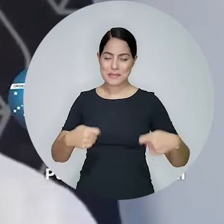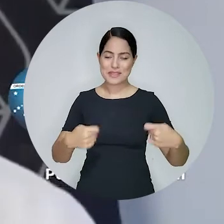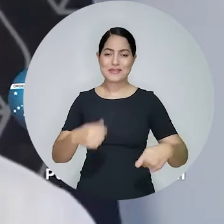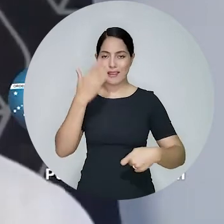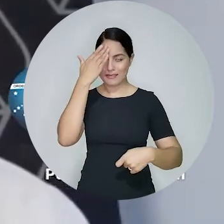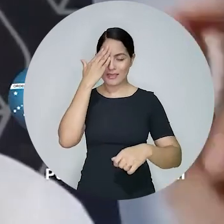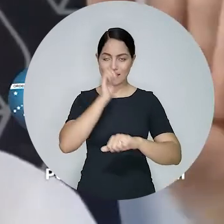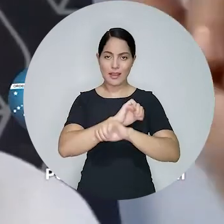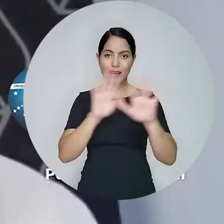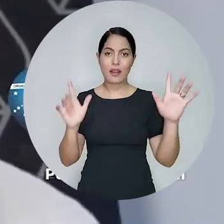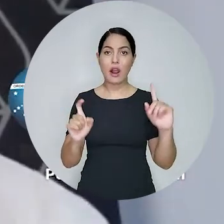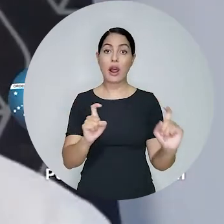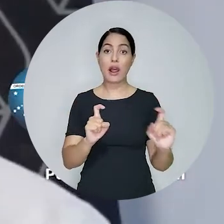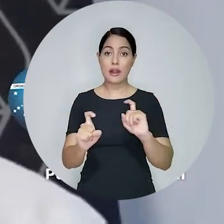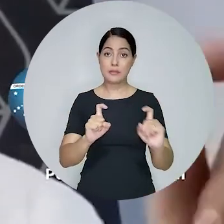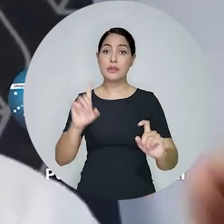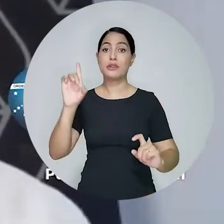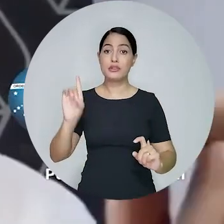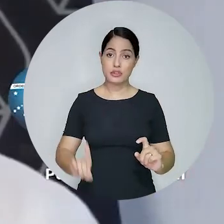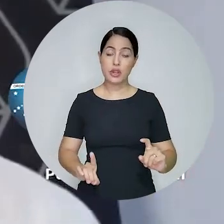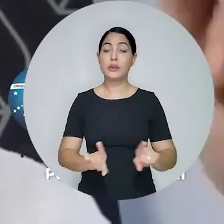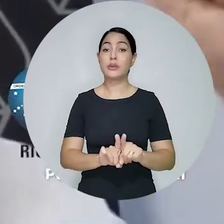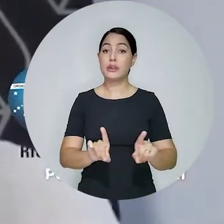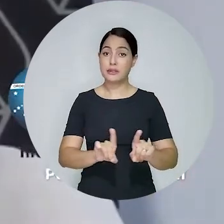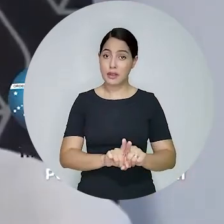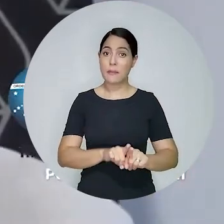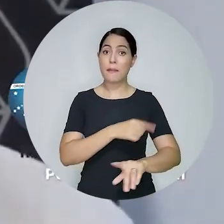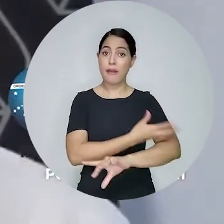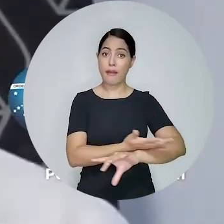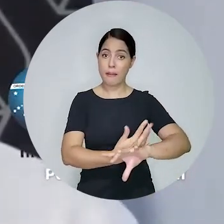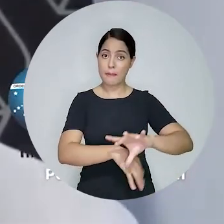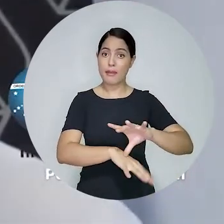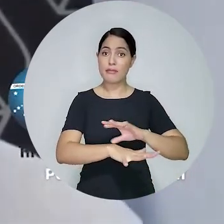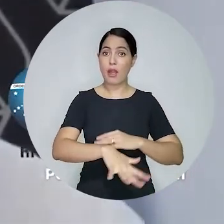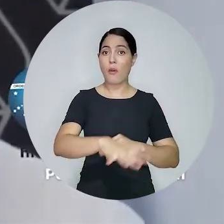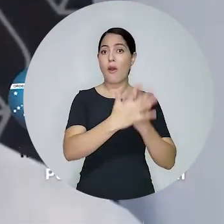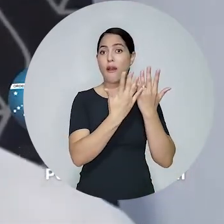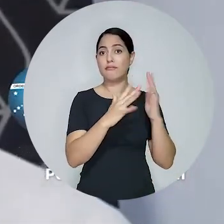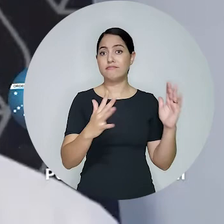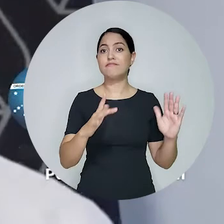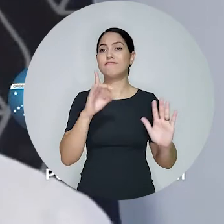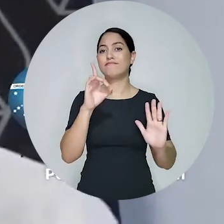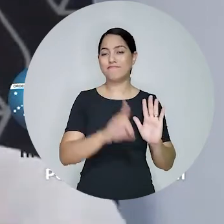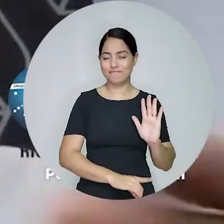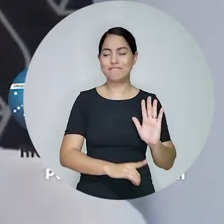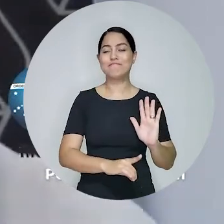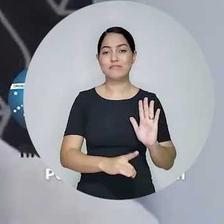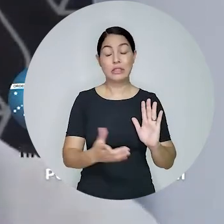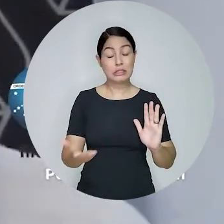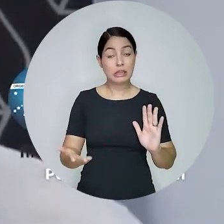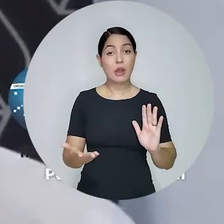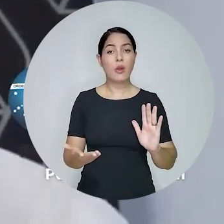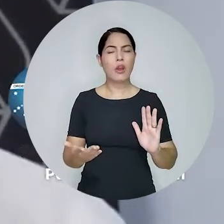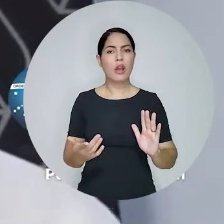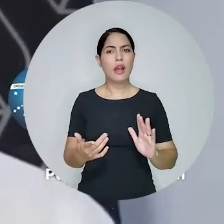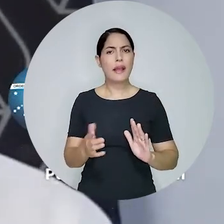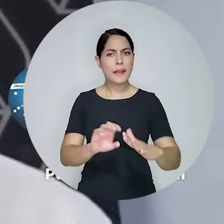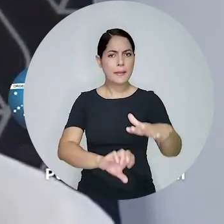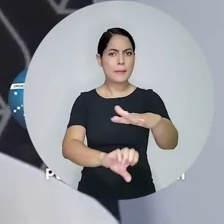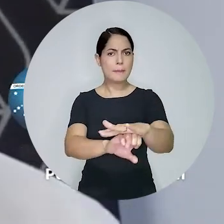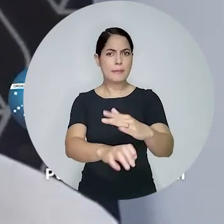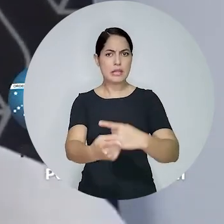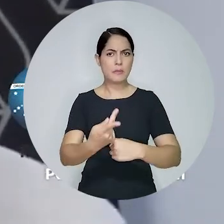especificamente vai ter que entender de direito administrativo, notadamente de regulação e também de direito ambiental. Então, uma assessoria para uma empresa,